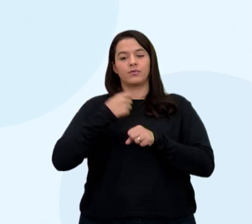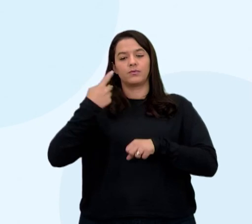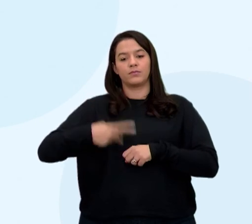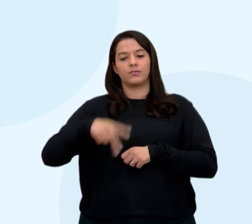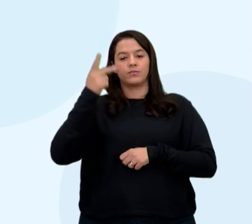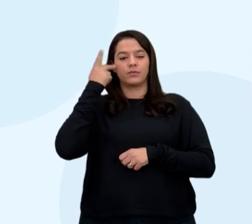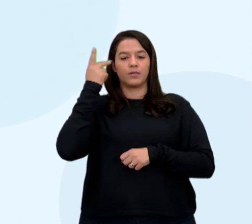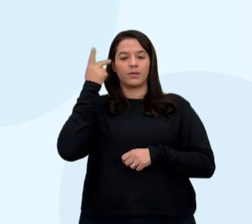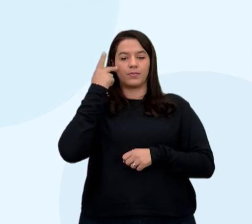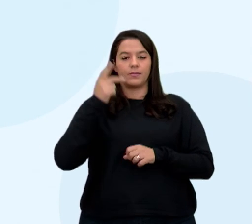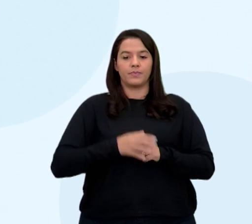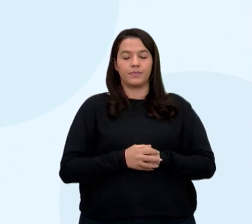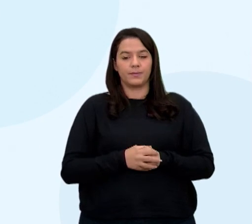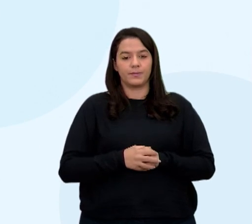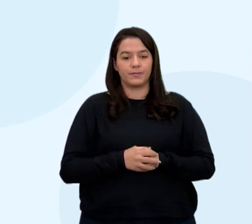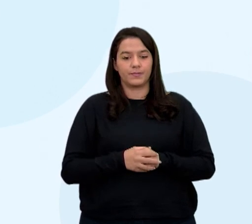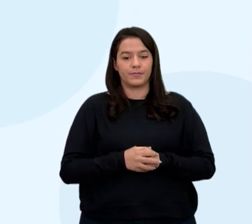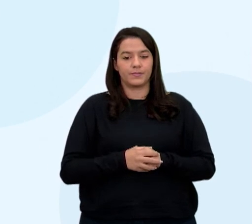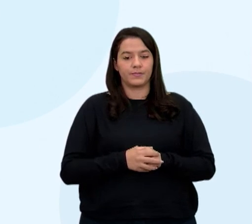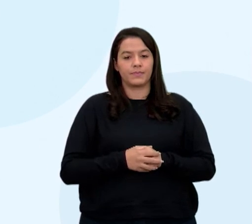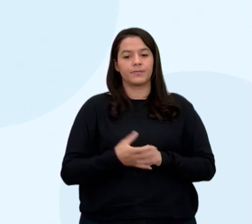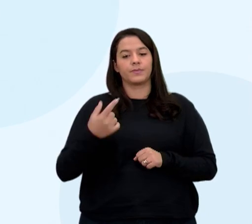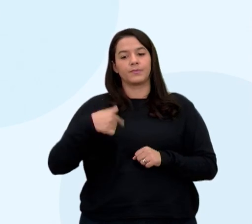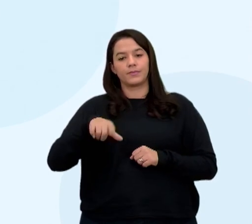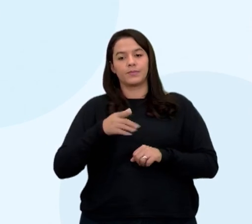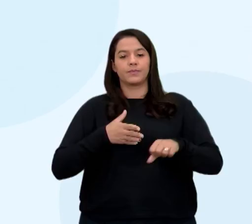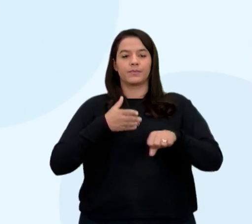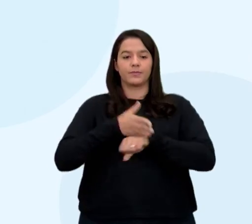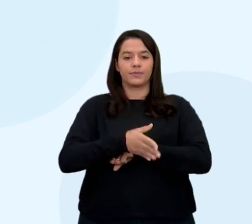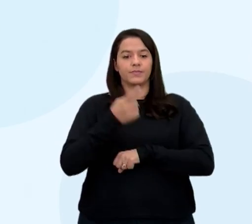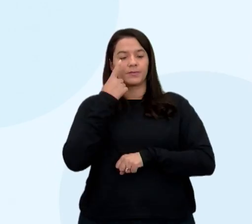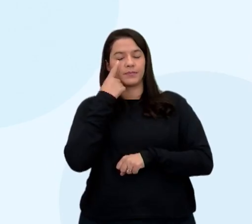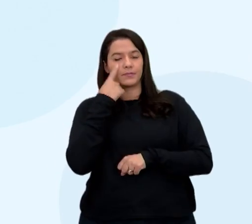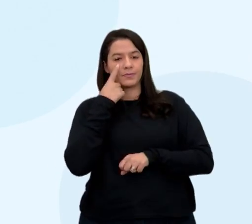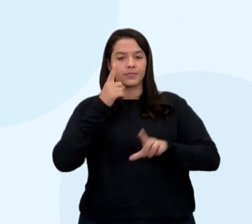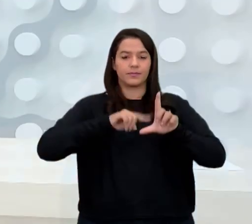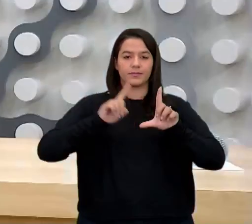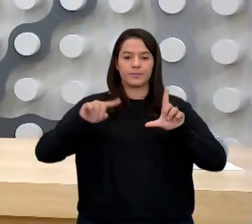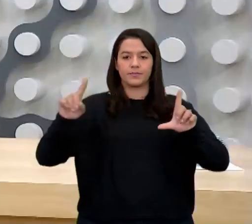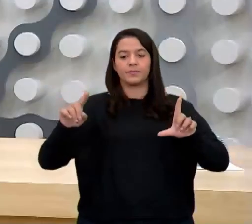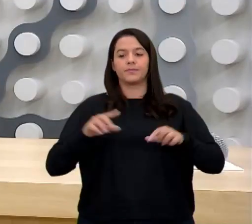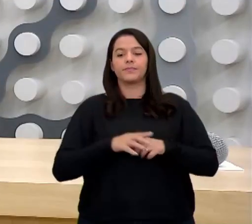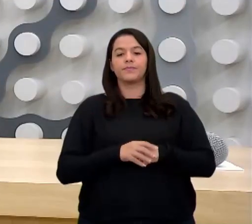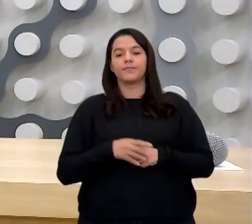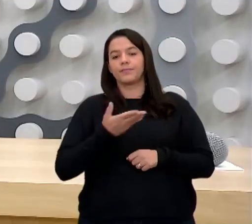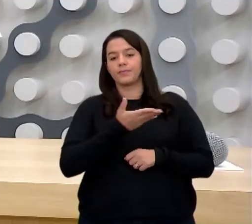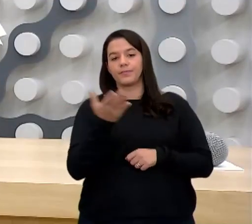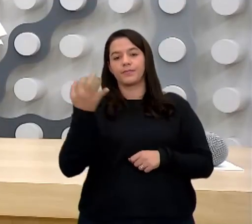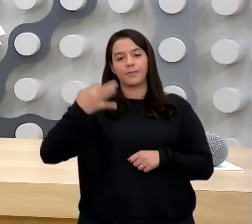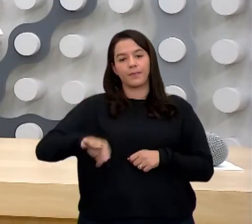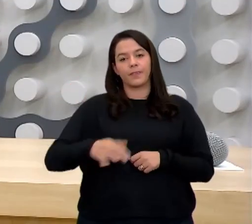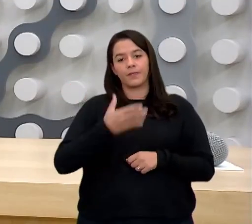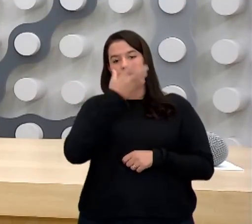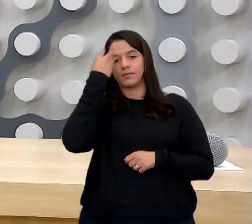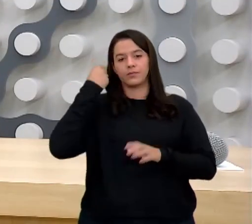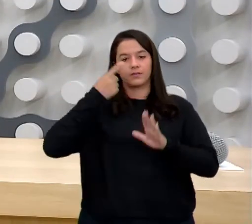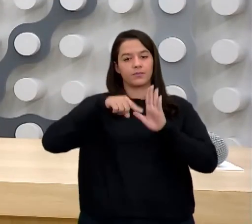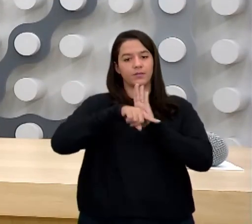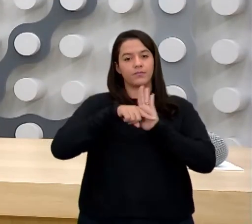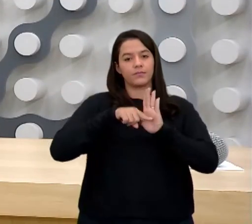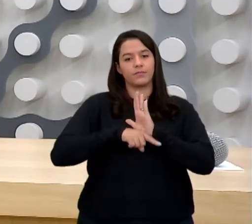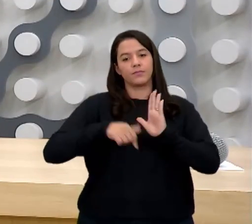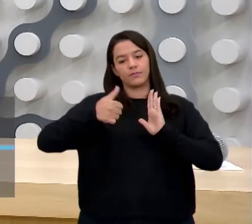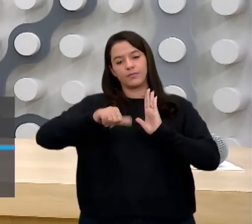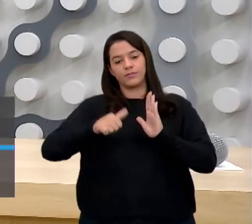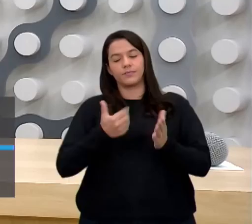dados de natalidade e de mortalidade. Certo, galera? É isso aí. Tá certo? Não esqueçam de avaliar essa aula.